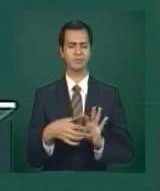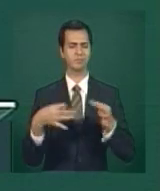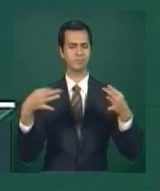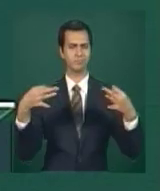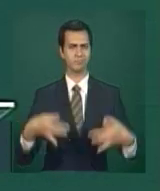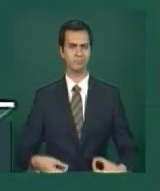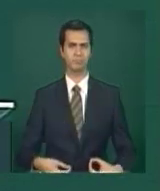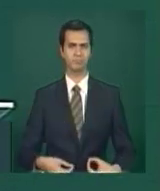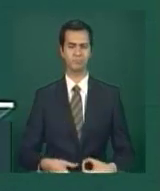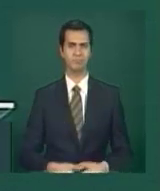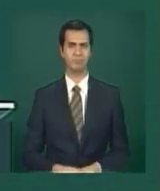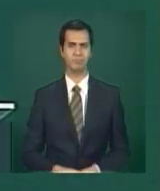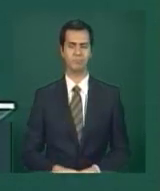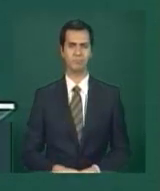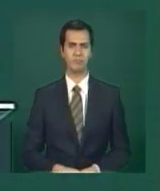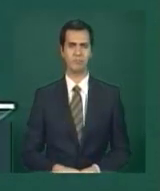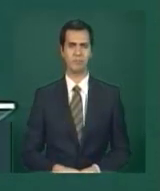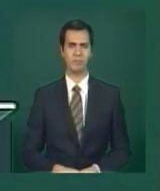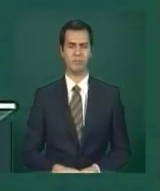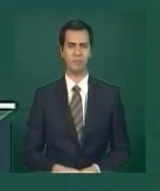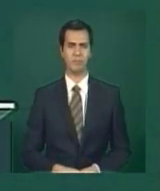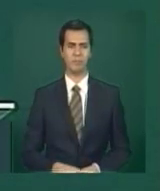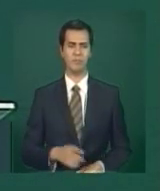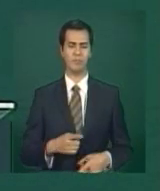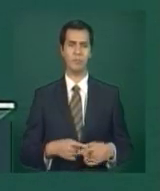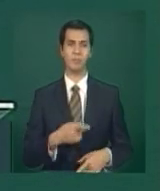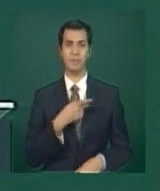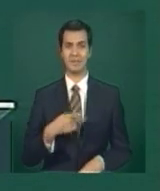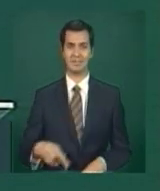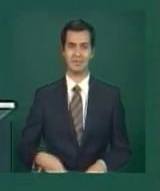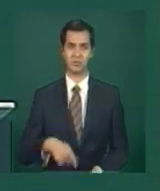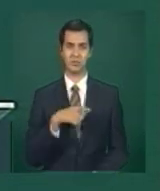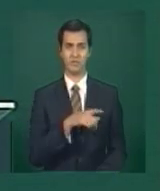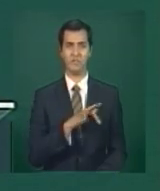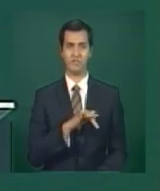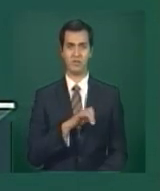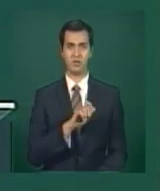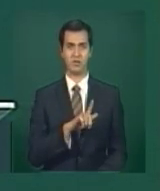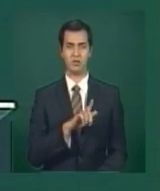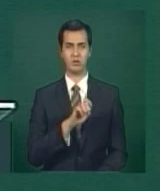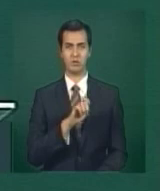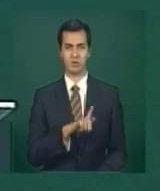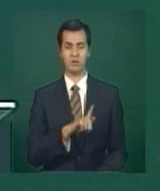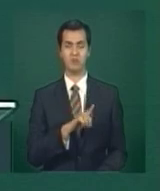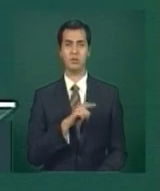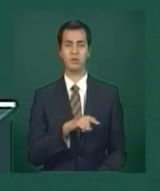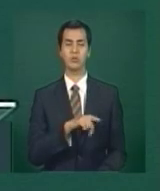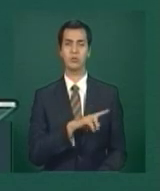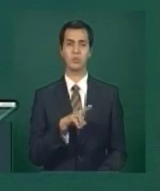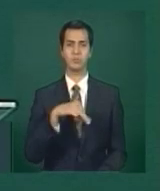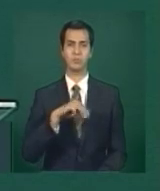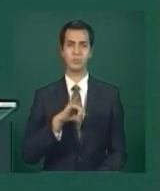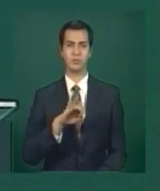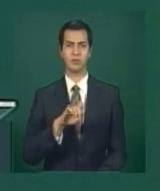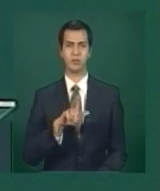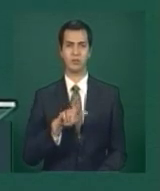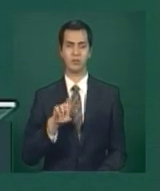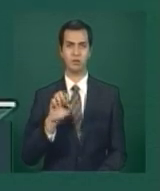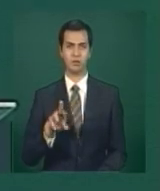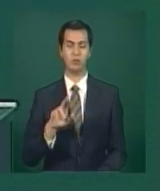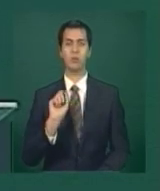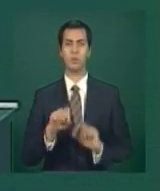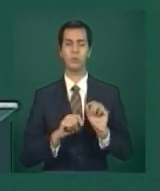através do presidente Miller dessa parceria governo e iniciativa privada.